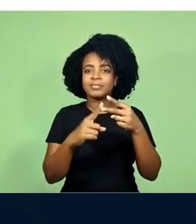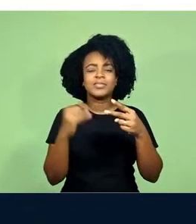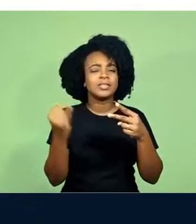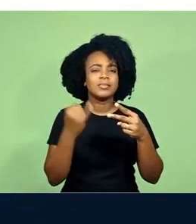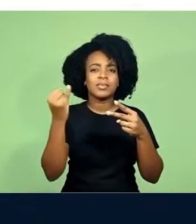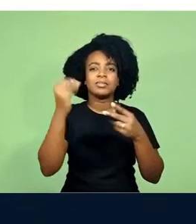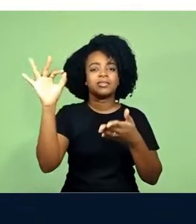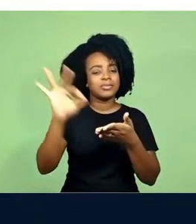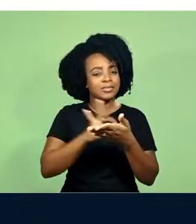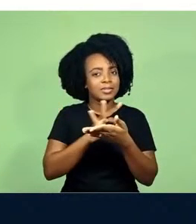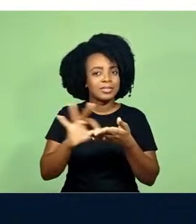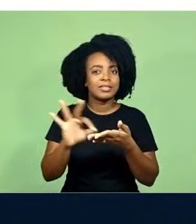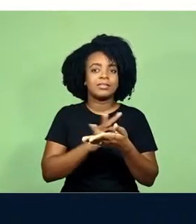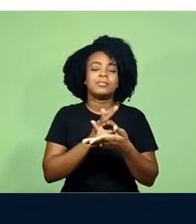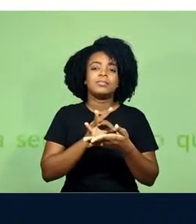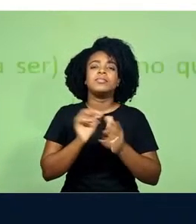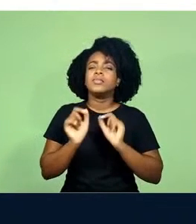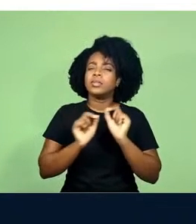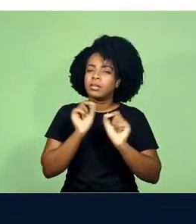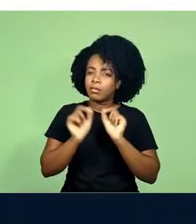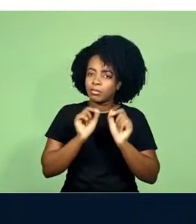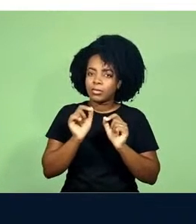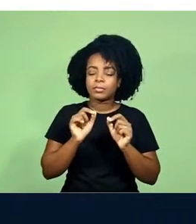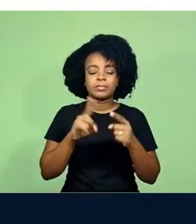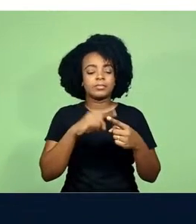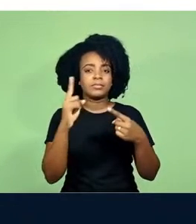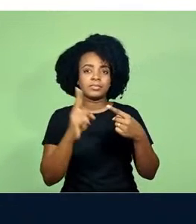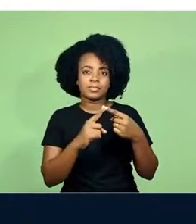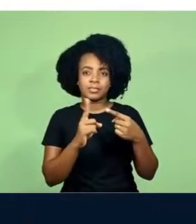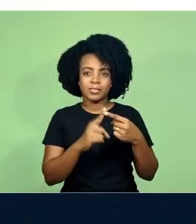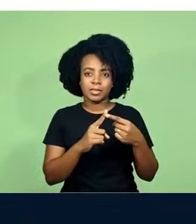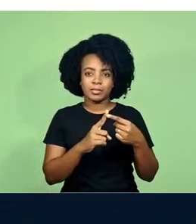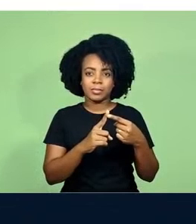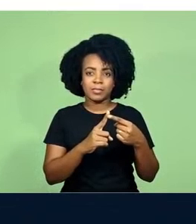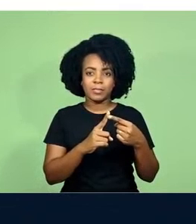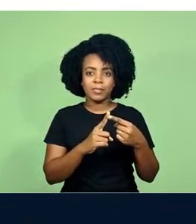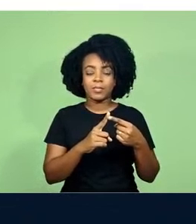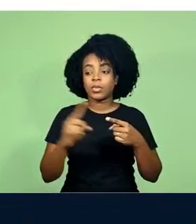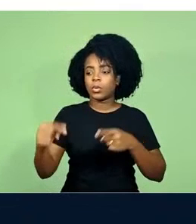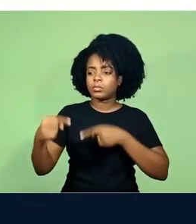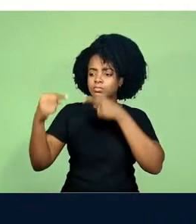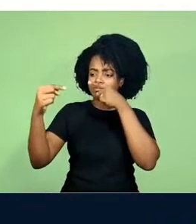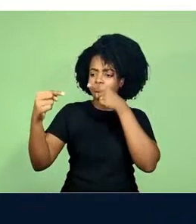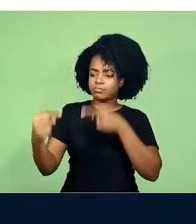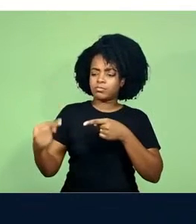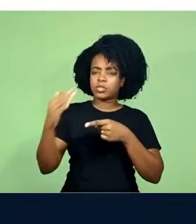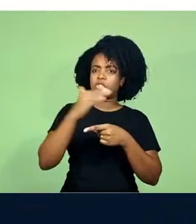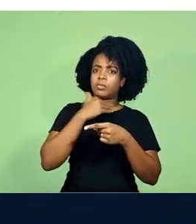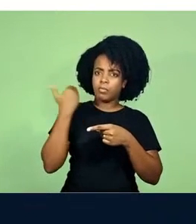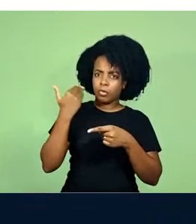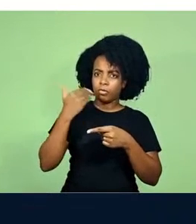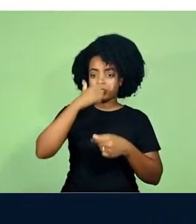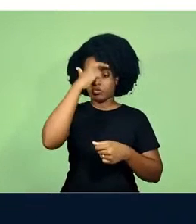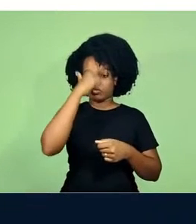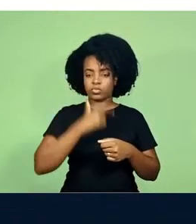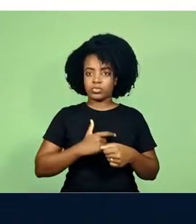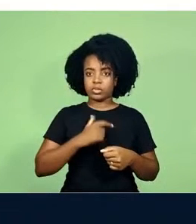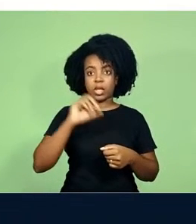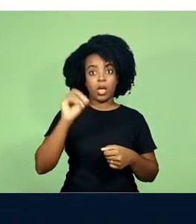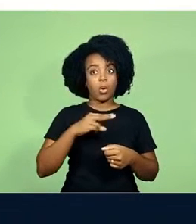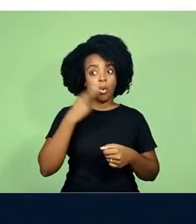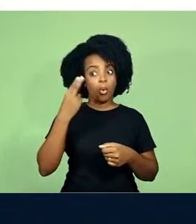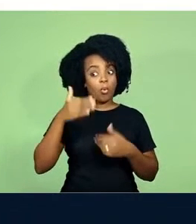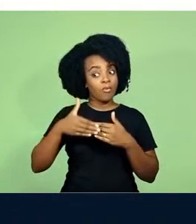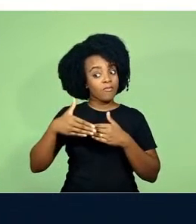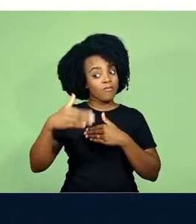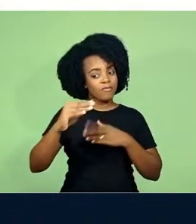fundamentais para a nossa crítica. E o primeiro é igual. É diante da morte que o ser ou a vira ser humano que se